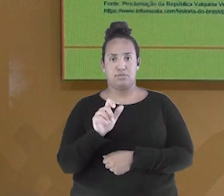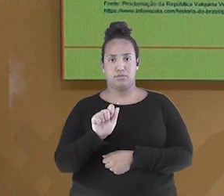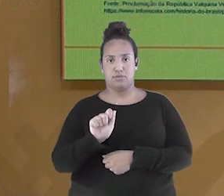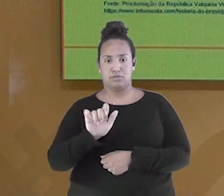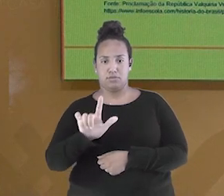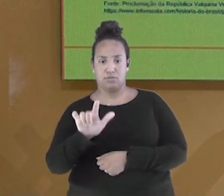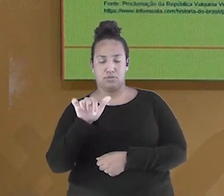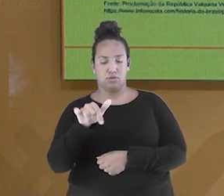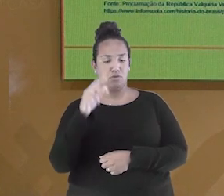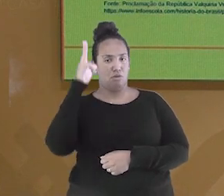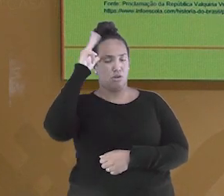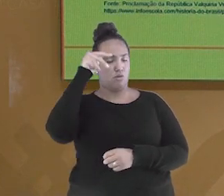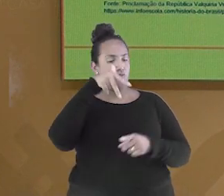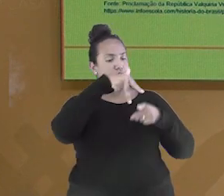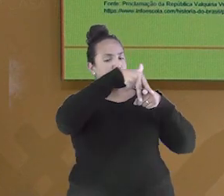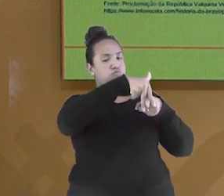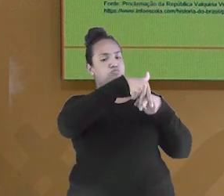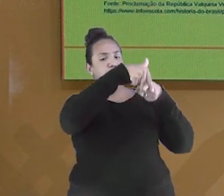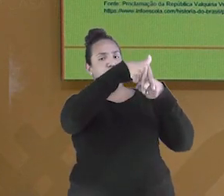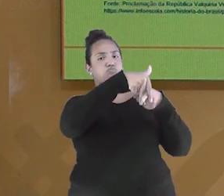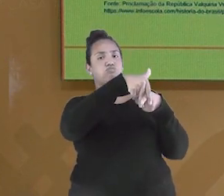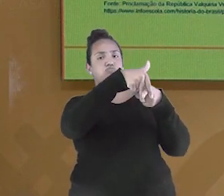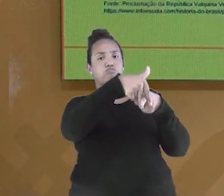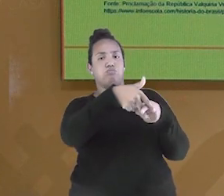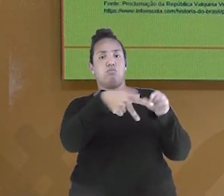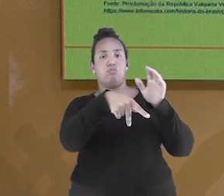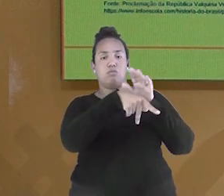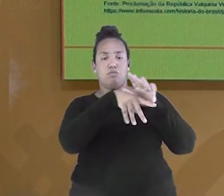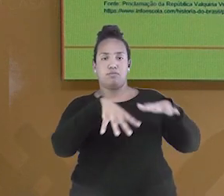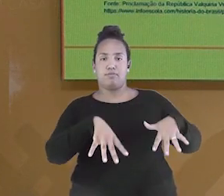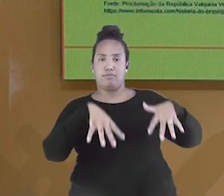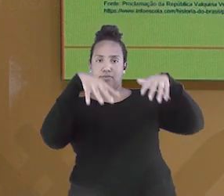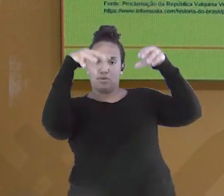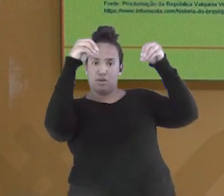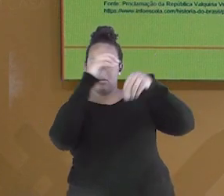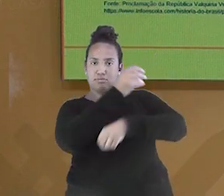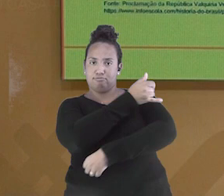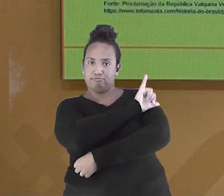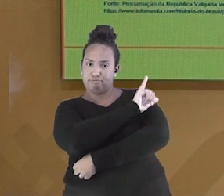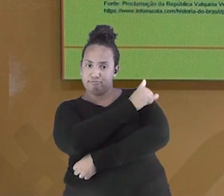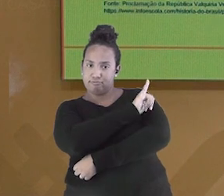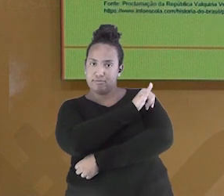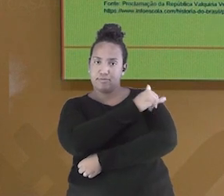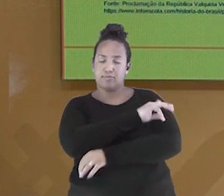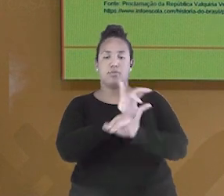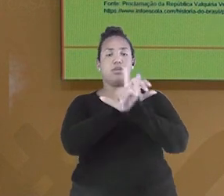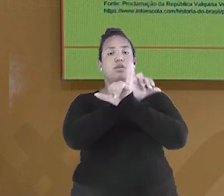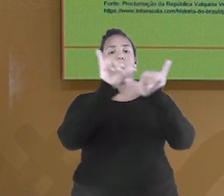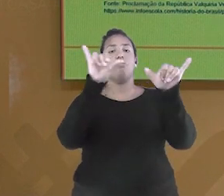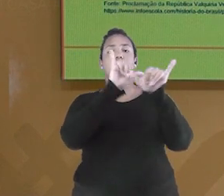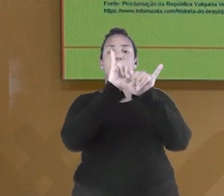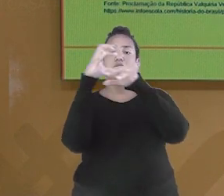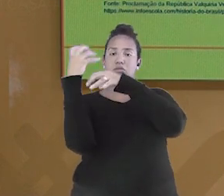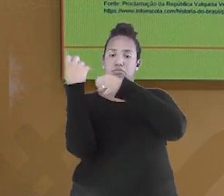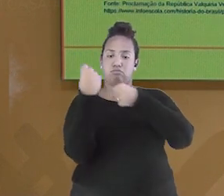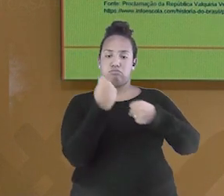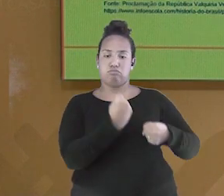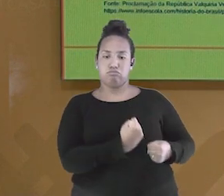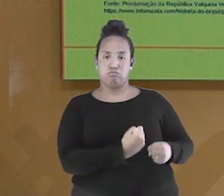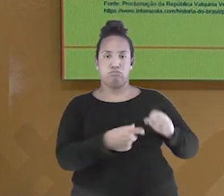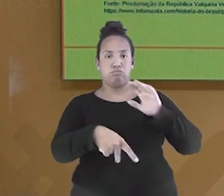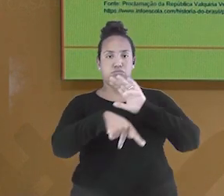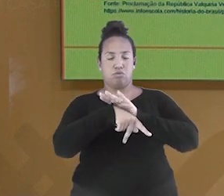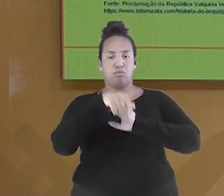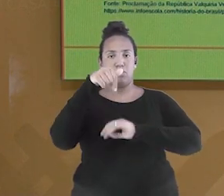subiu seu cavalo em frente ao atual Palácio de Duque de Caxias no Rio de Janeiro e proclamou a República dos Estados Unidos do